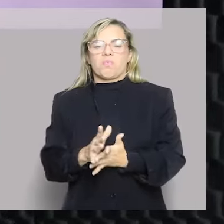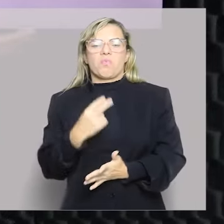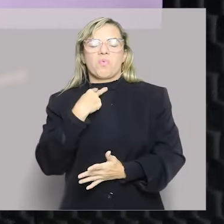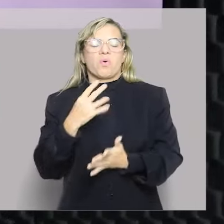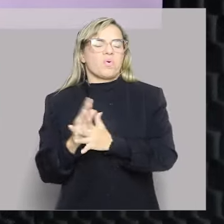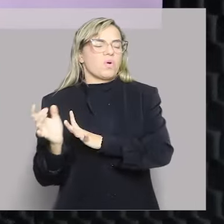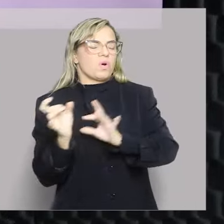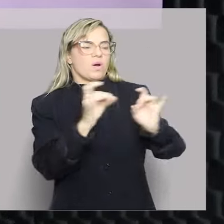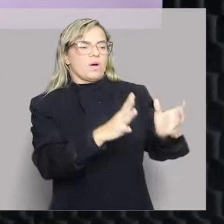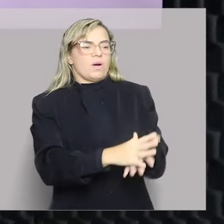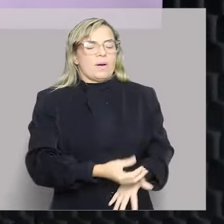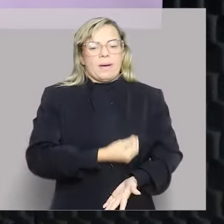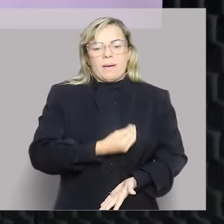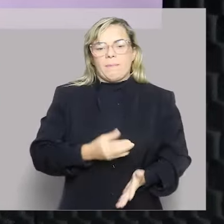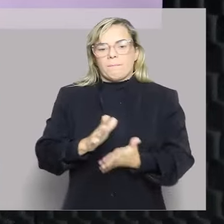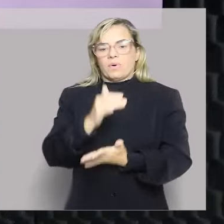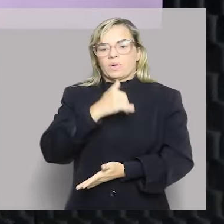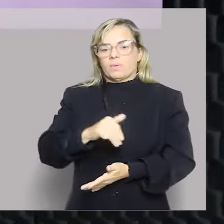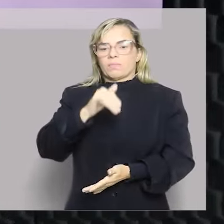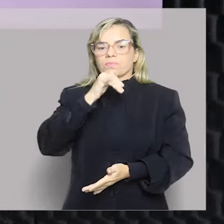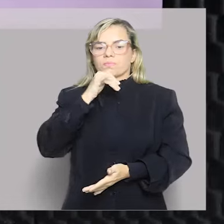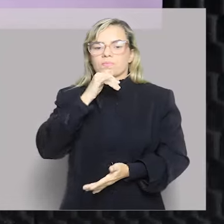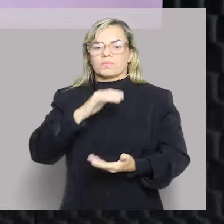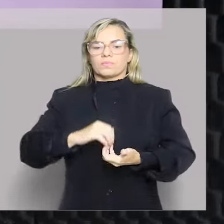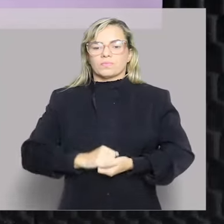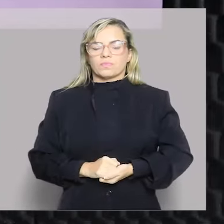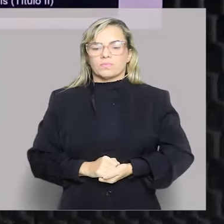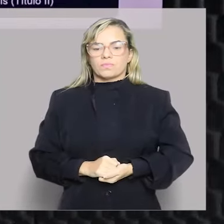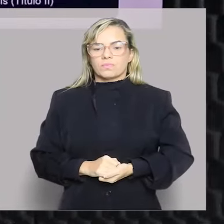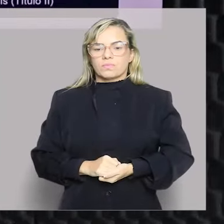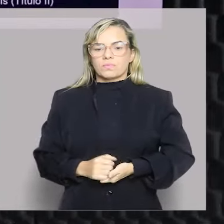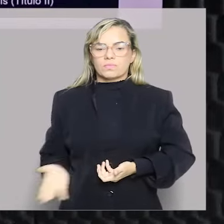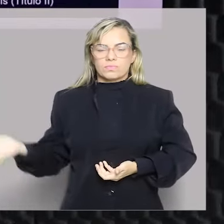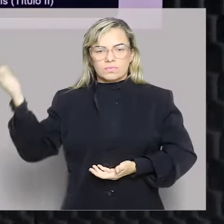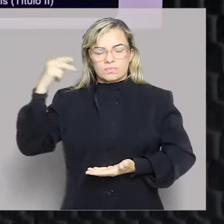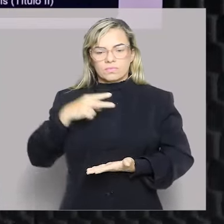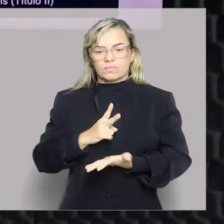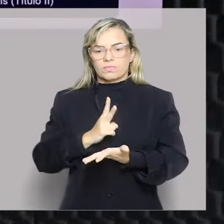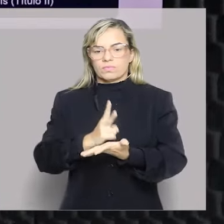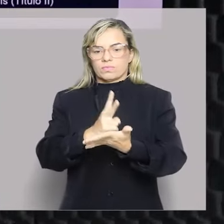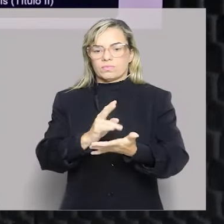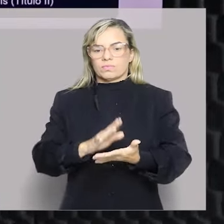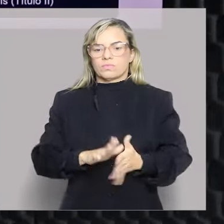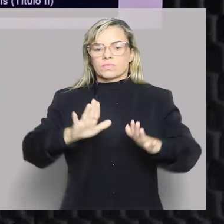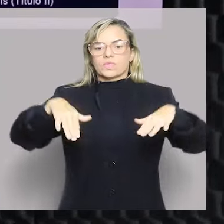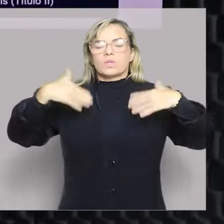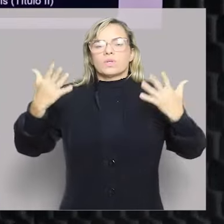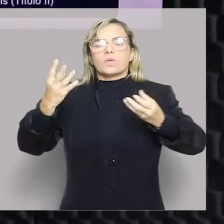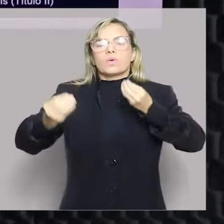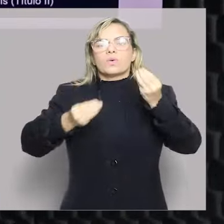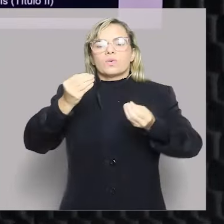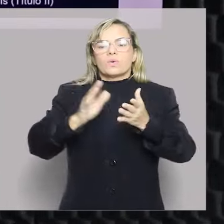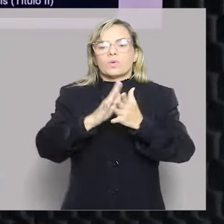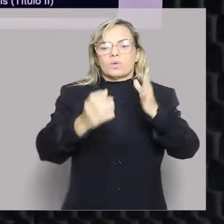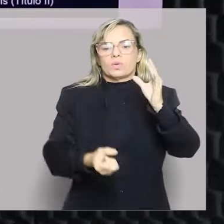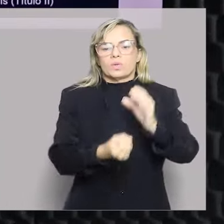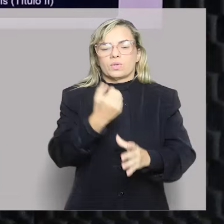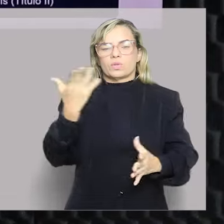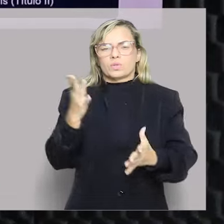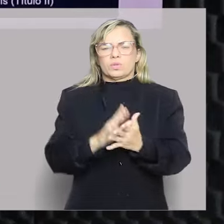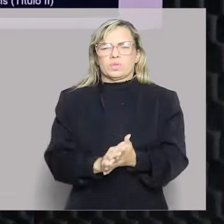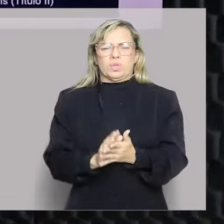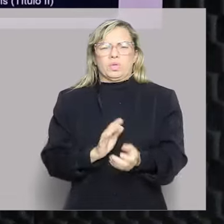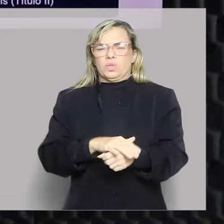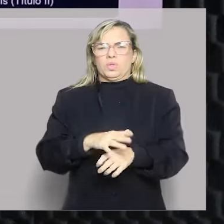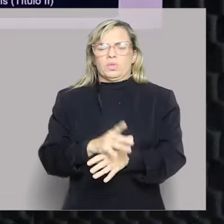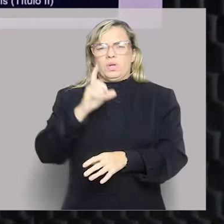à vida, por exemplo. Então, a gente vai seguindo. E como é que isso surge? Isso não surge da noite para